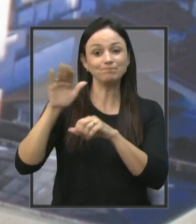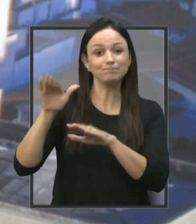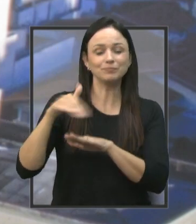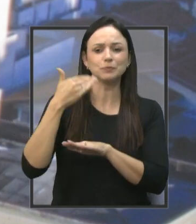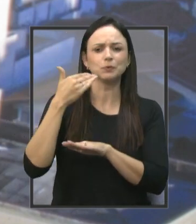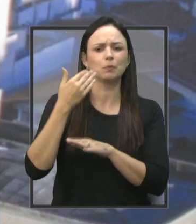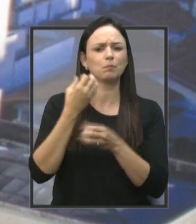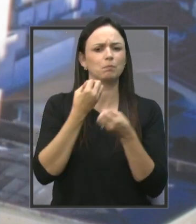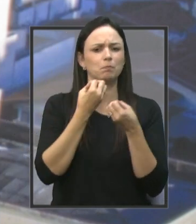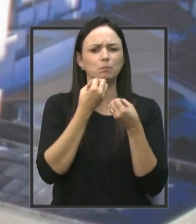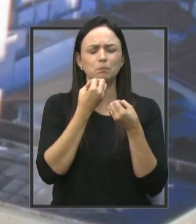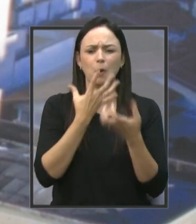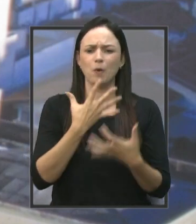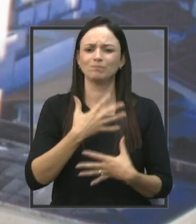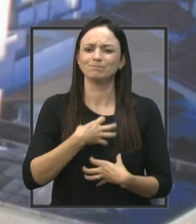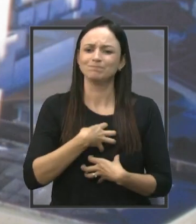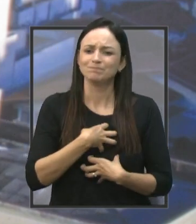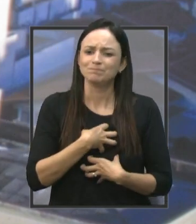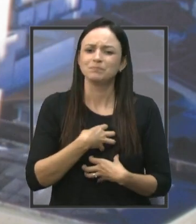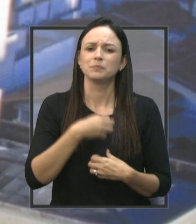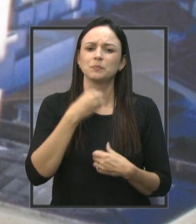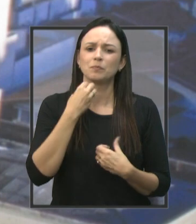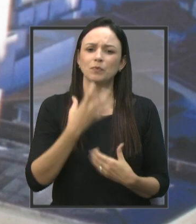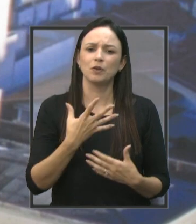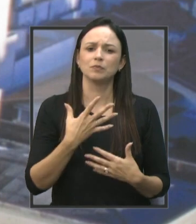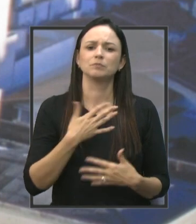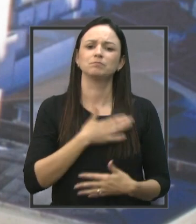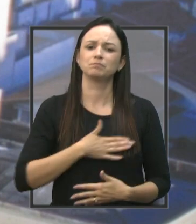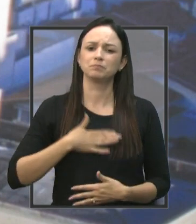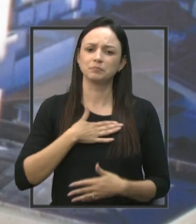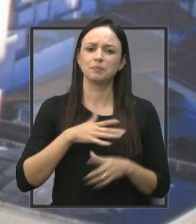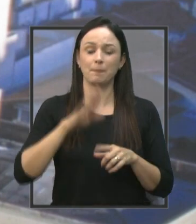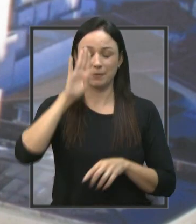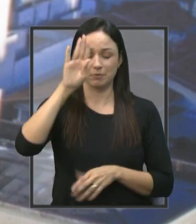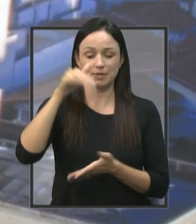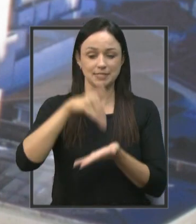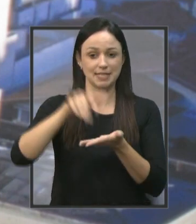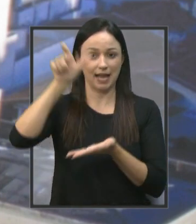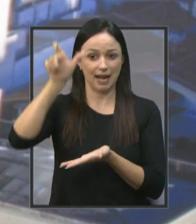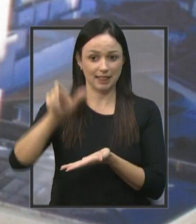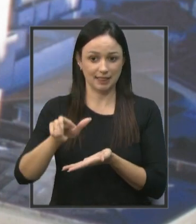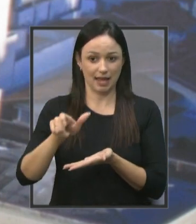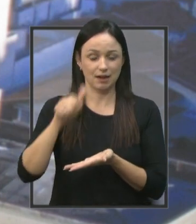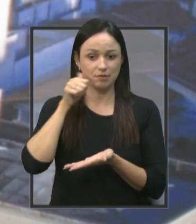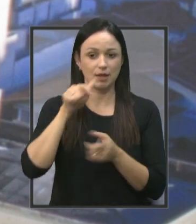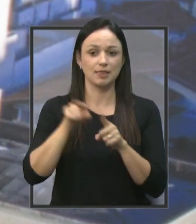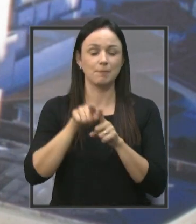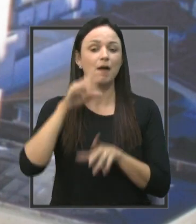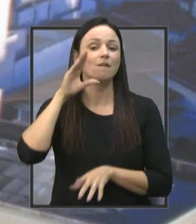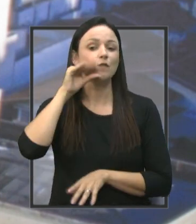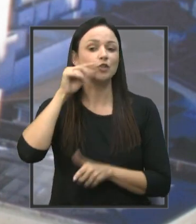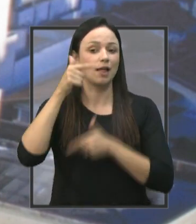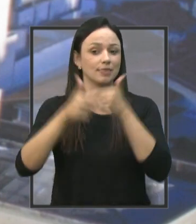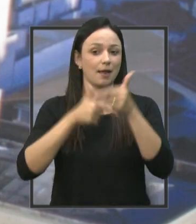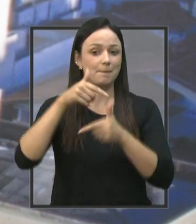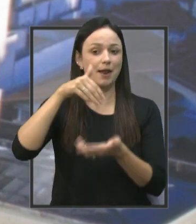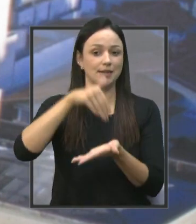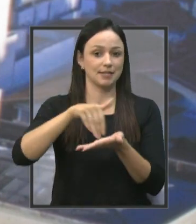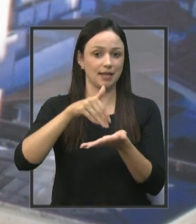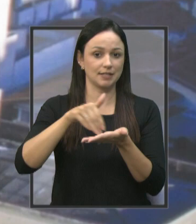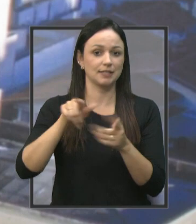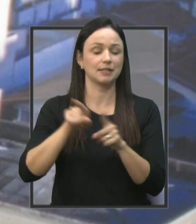gratificante, principalmente para a secretária, para os funcionários da Secretaria da Mulher, para os